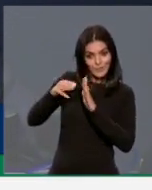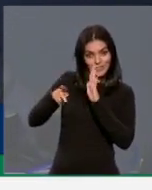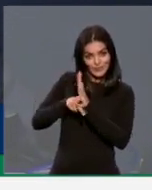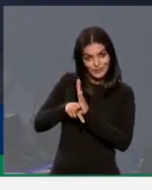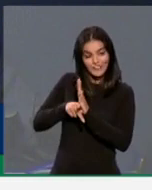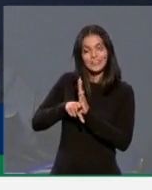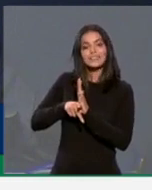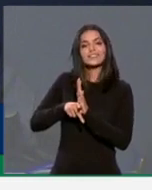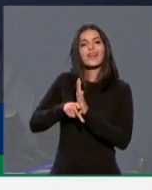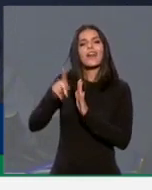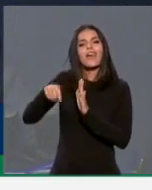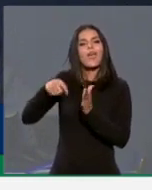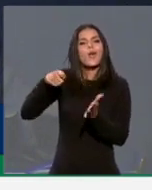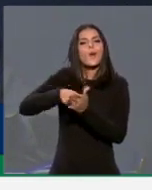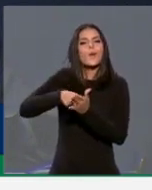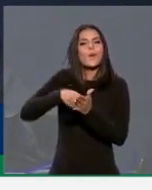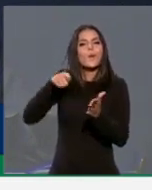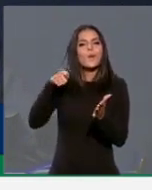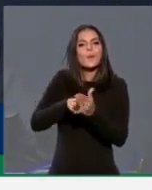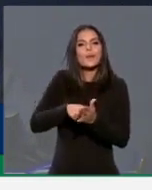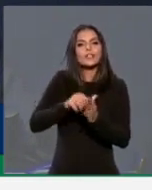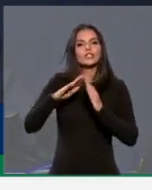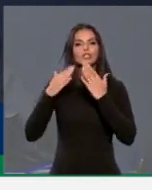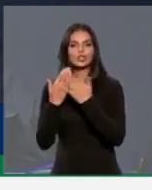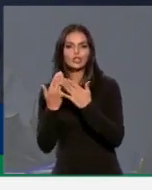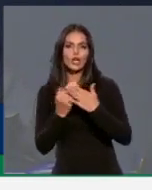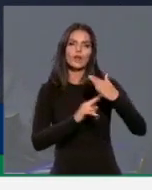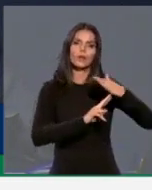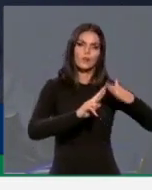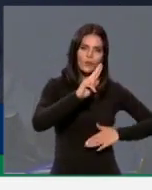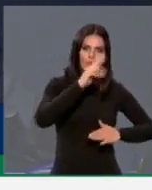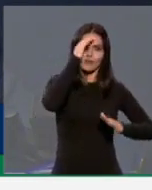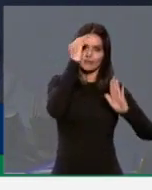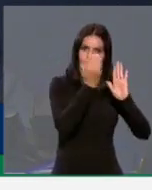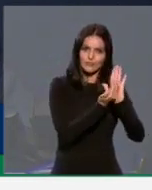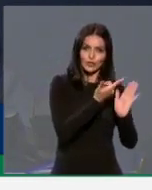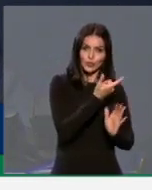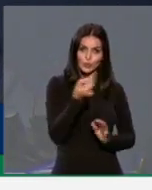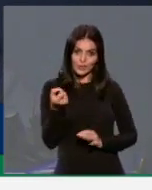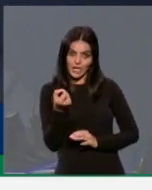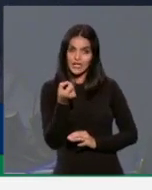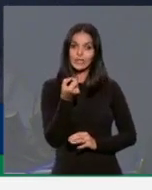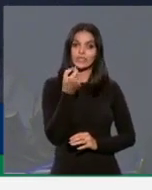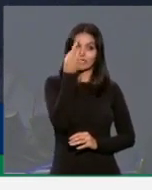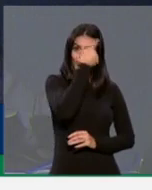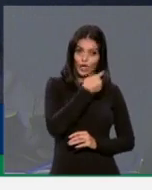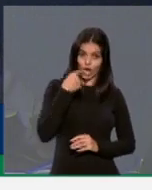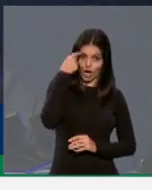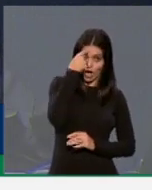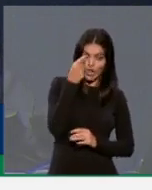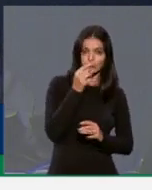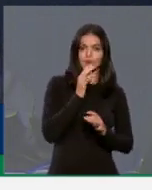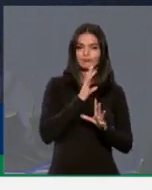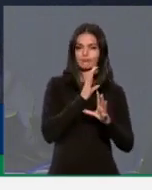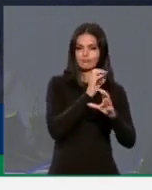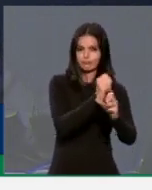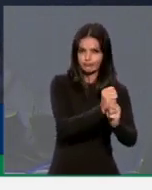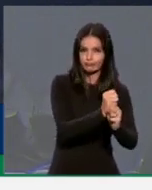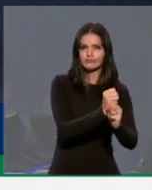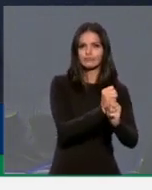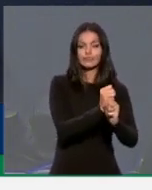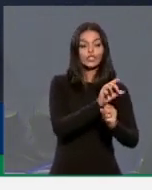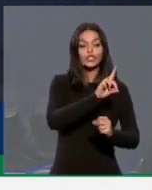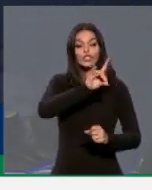provisória que trata da obrigatoriedade de escolas e universidades cumpriram a quantidade mínima, ainda não foi concluída, e teve a votação que